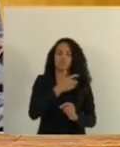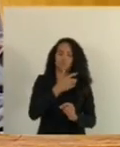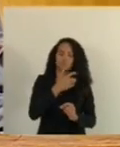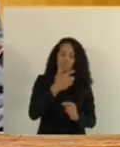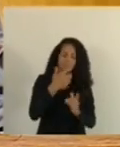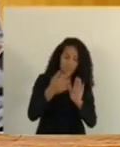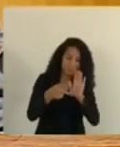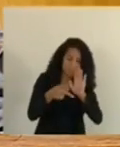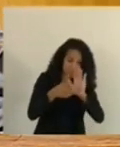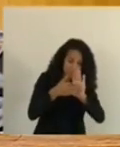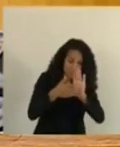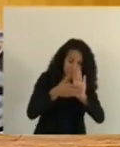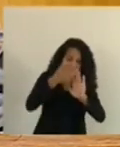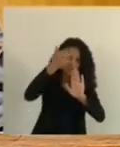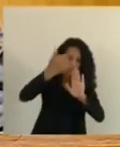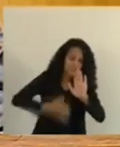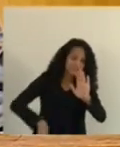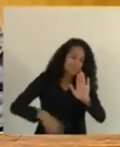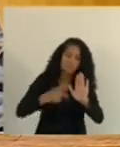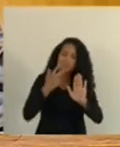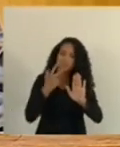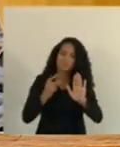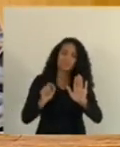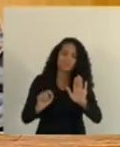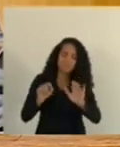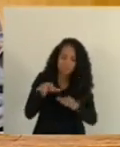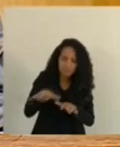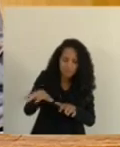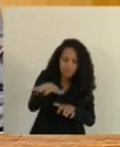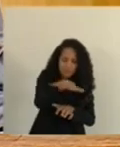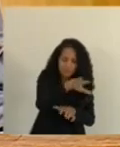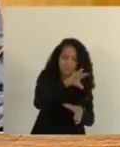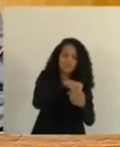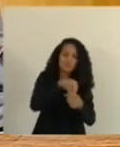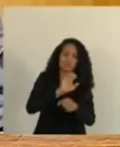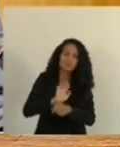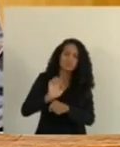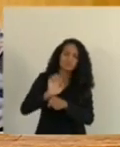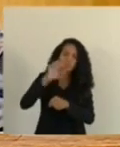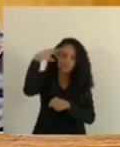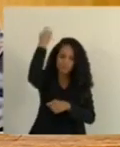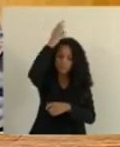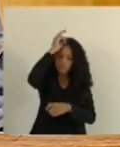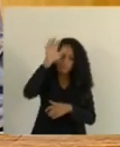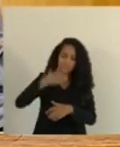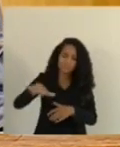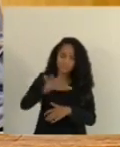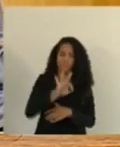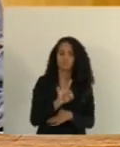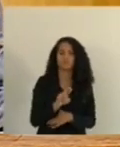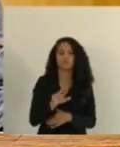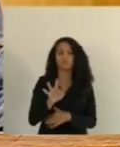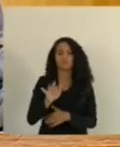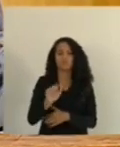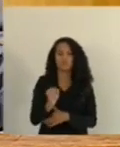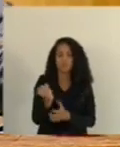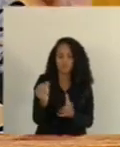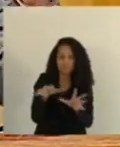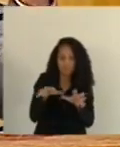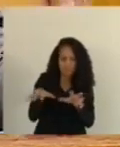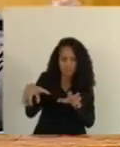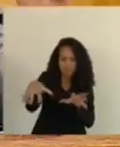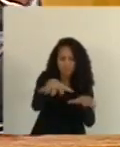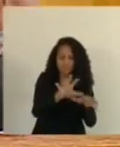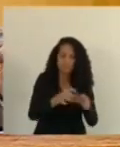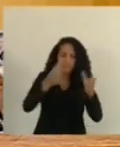lei estabelece é uma questão singular, vivida em pequenos espaços dentro do nosso Estado, que são as áreas de turfas. Como bem expliquei na